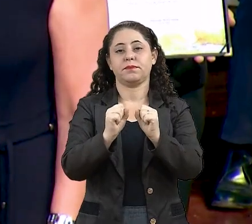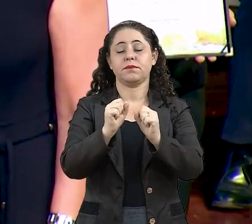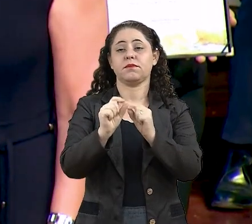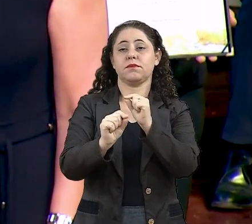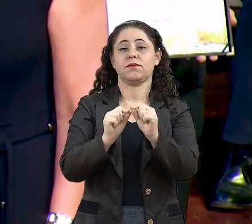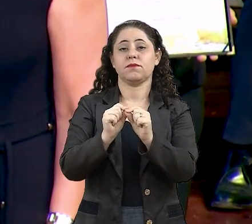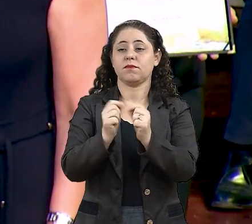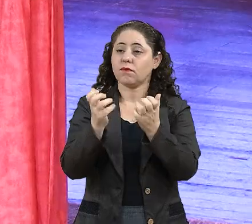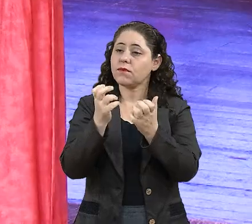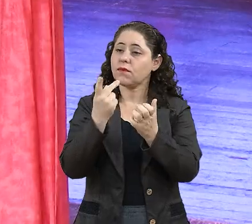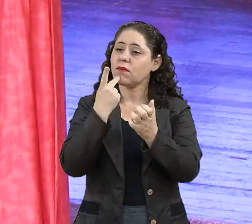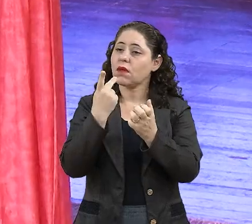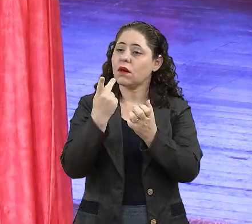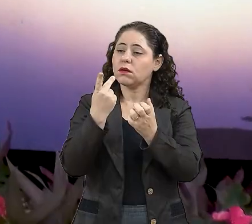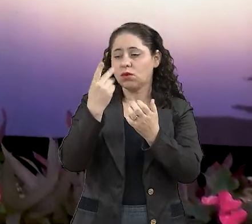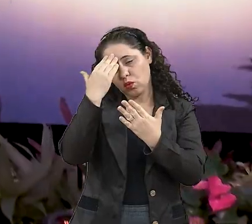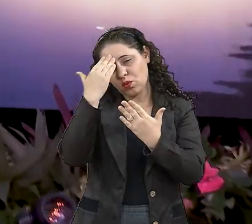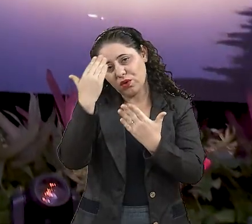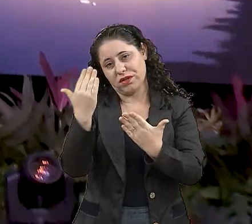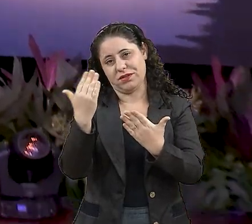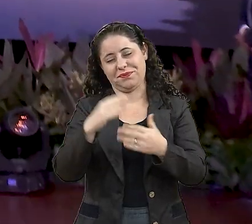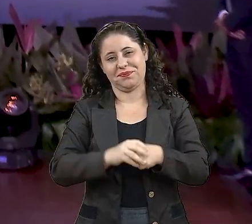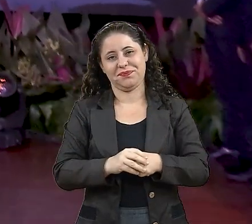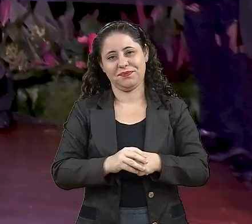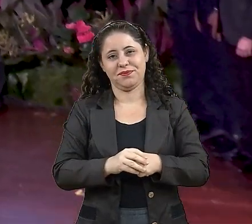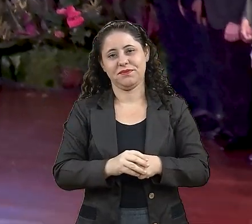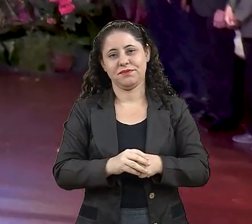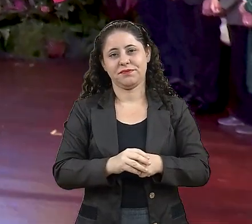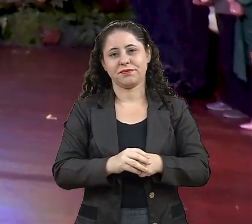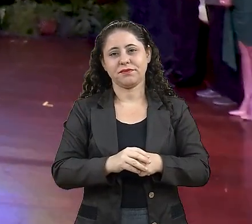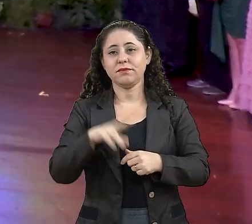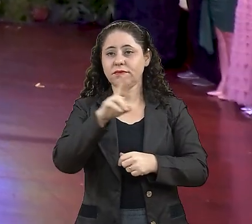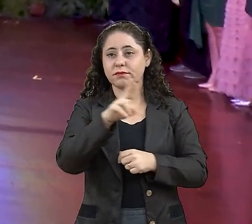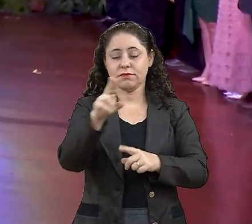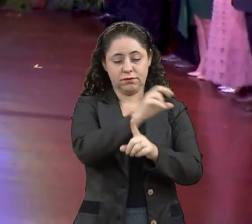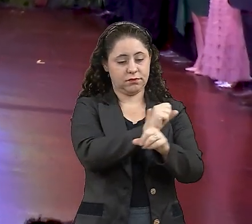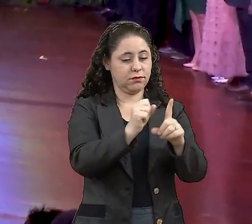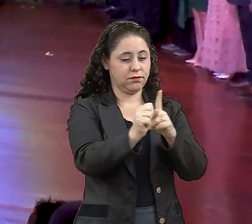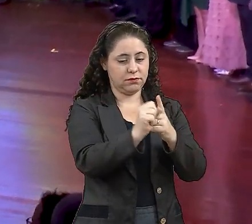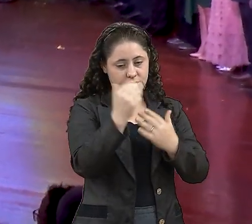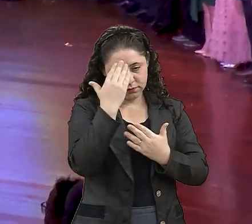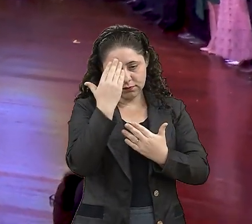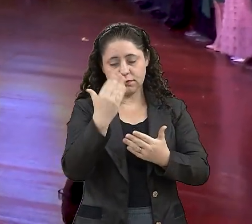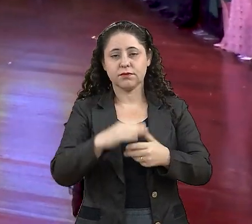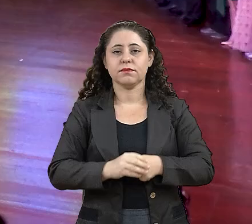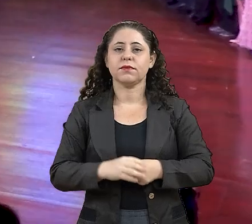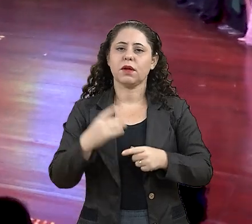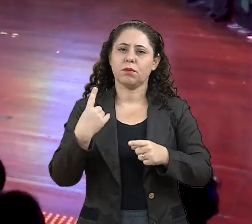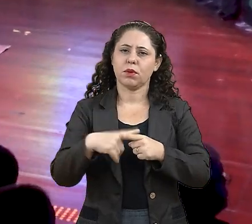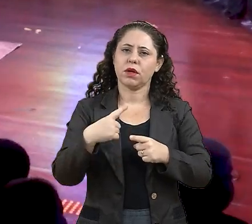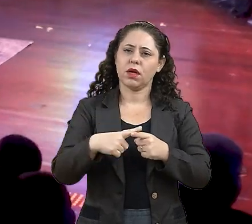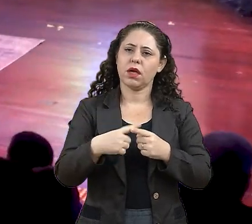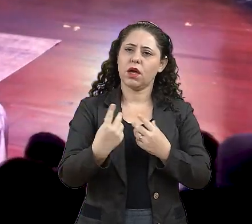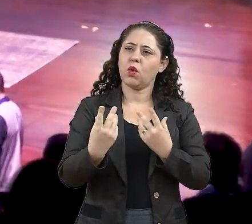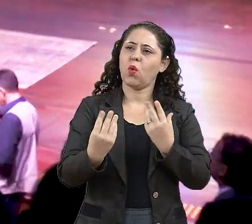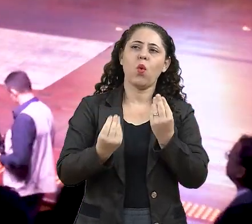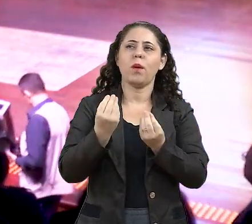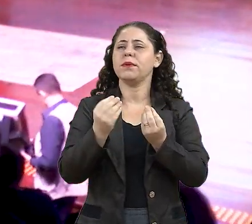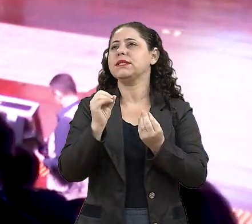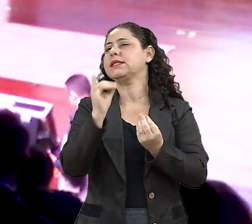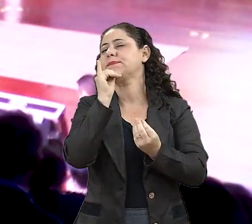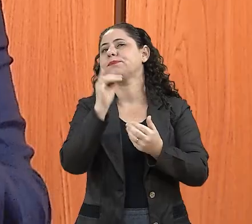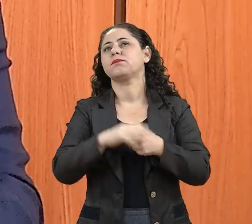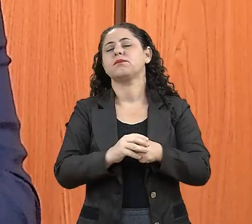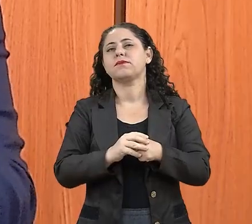quer dizer obrigado. Ele quer dizer obrigado em nome da sociedade. A sociedade quer agradecer que essa